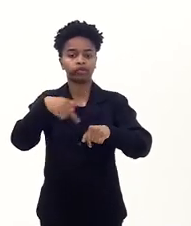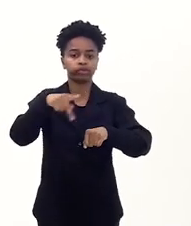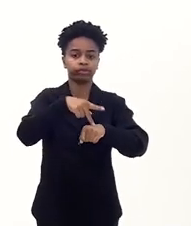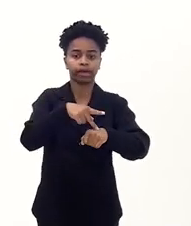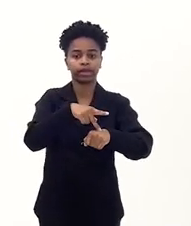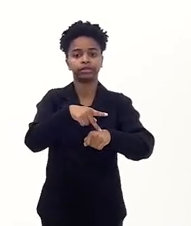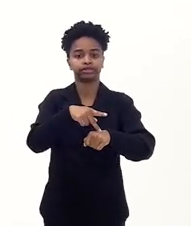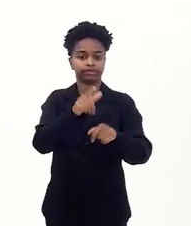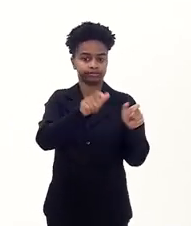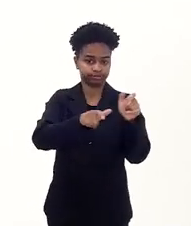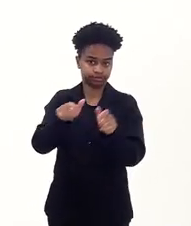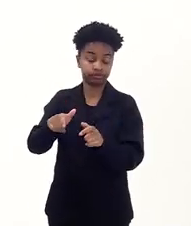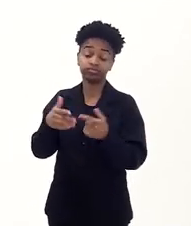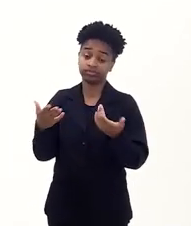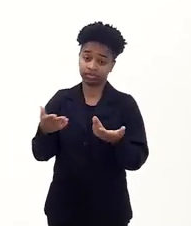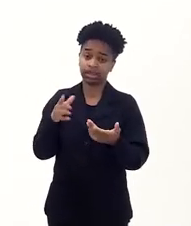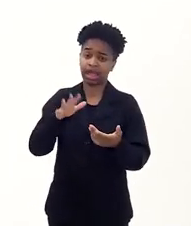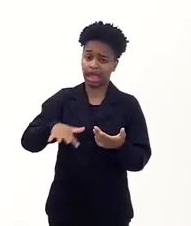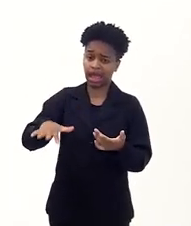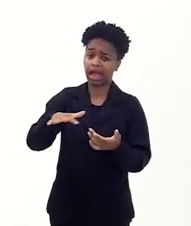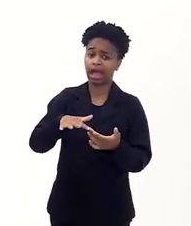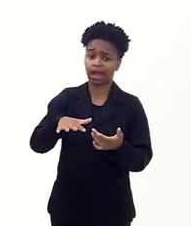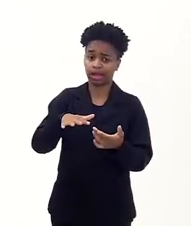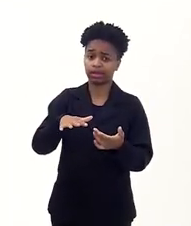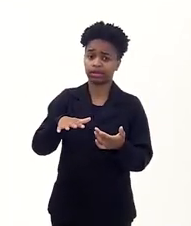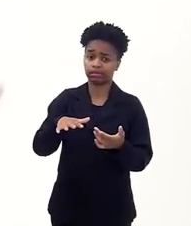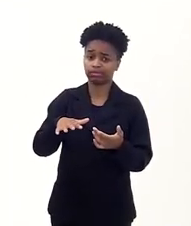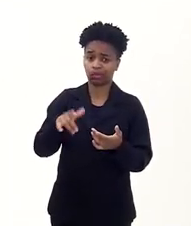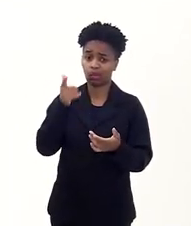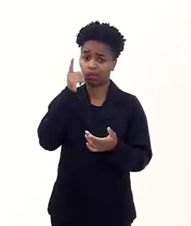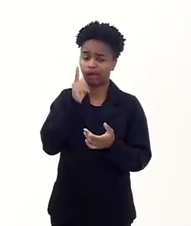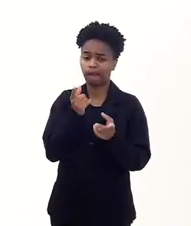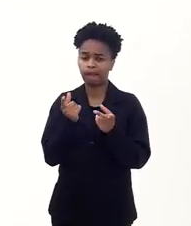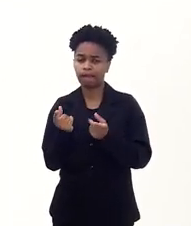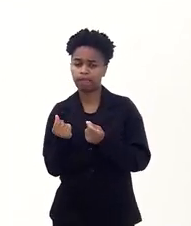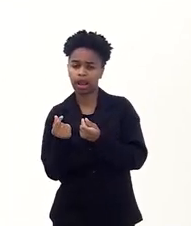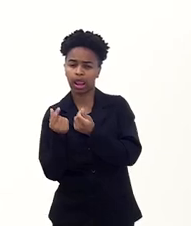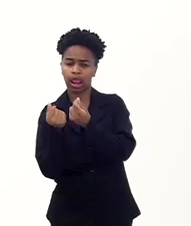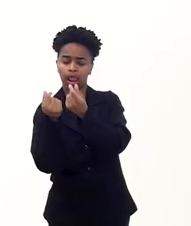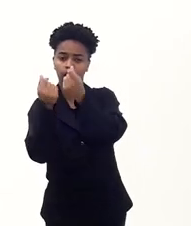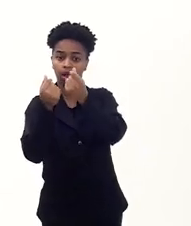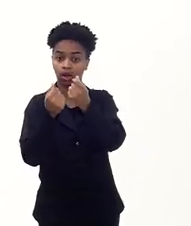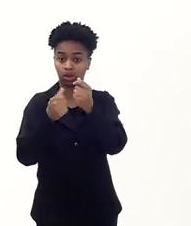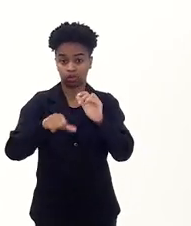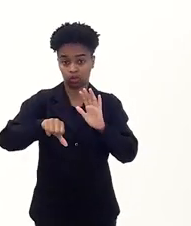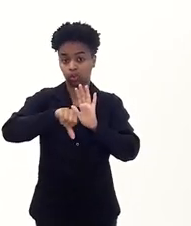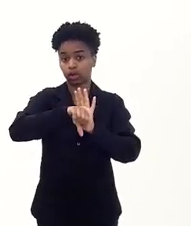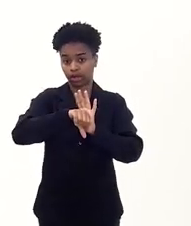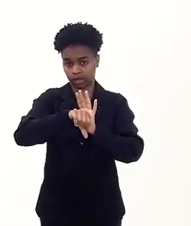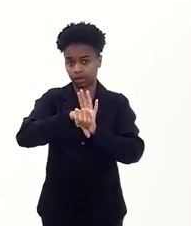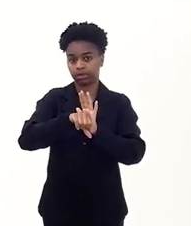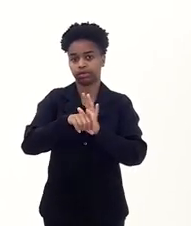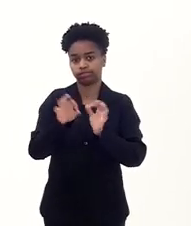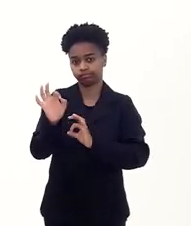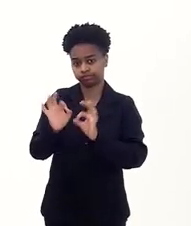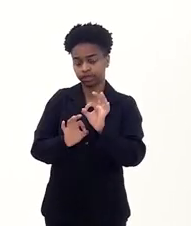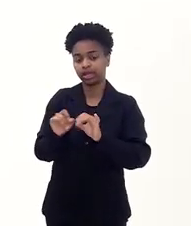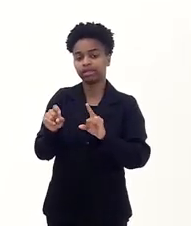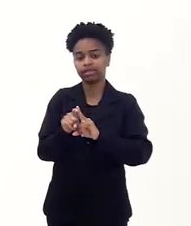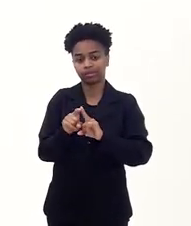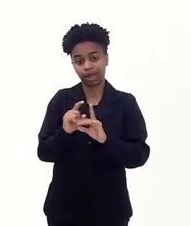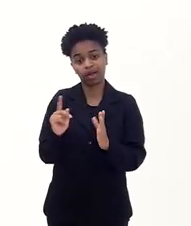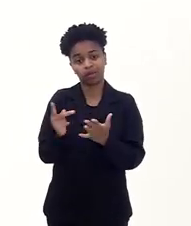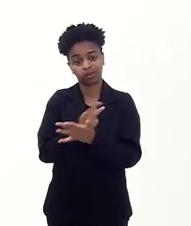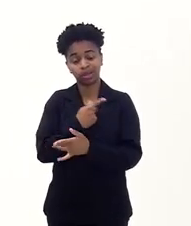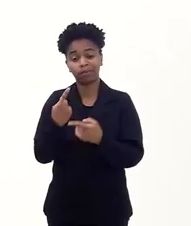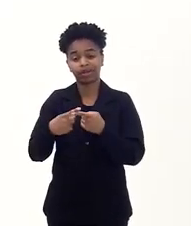vantajoso para o crime organizado e realmente acontece tendo em vista a grande